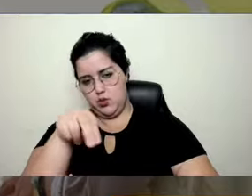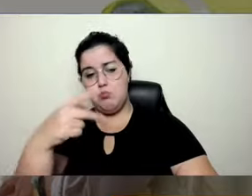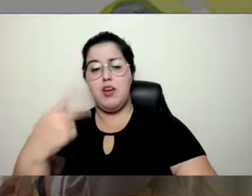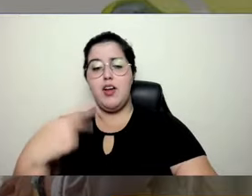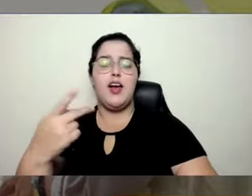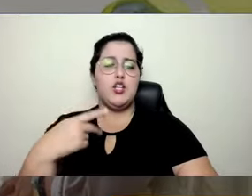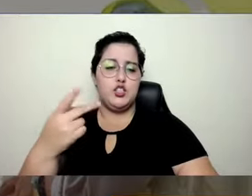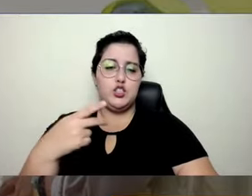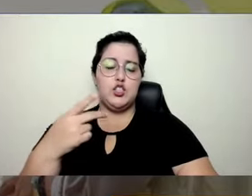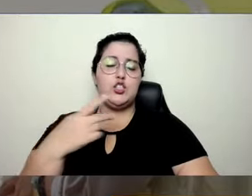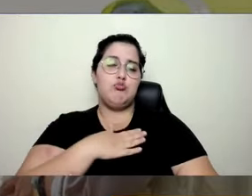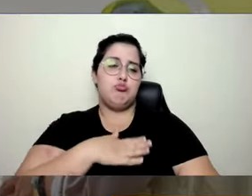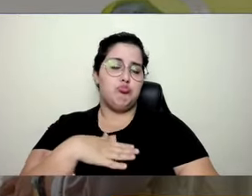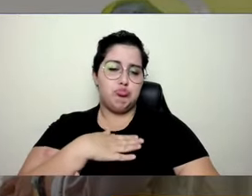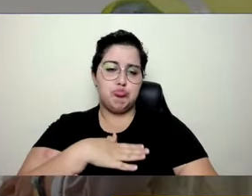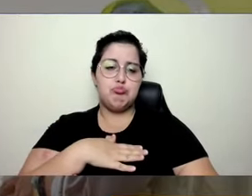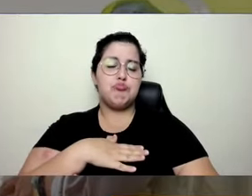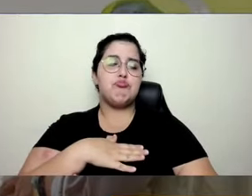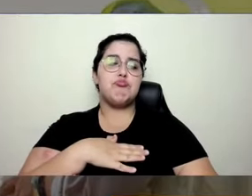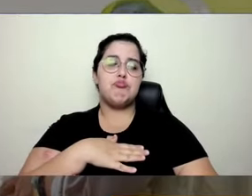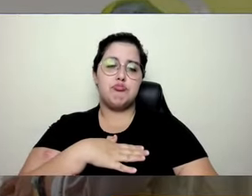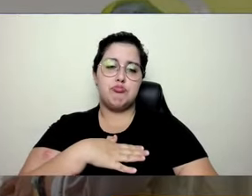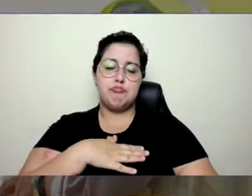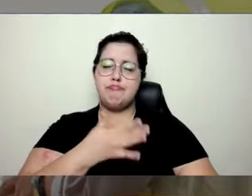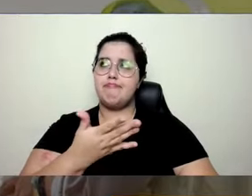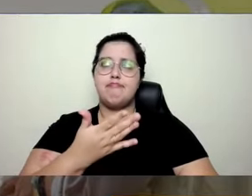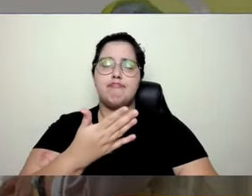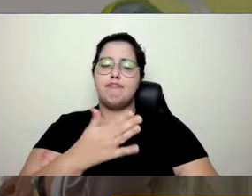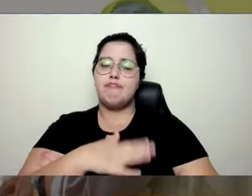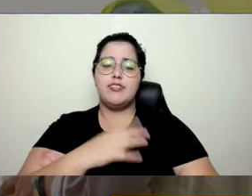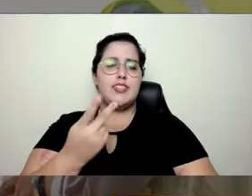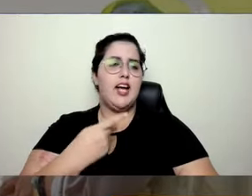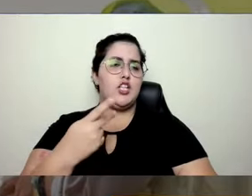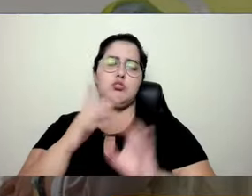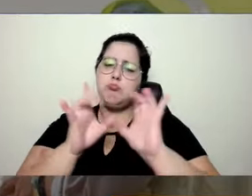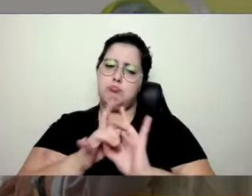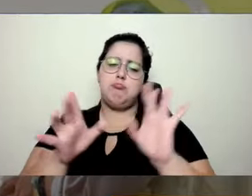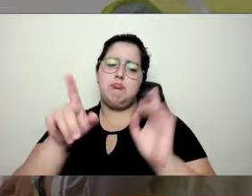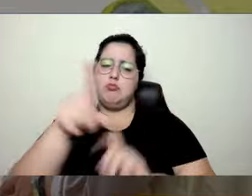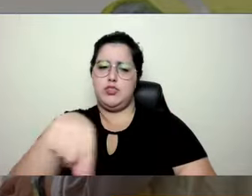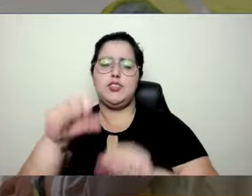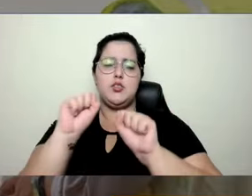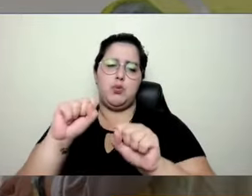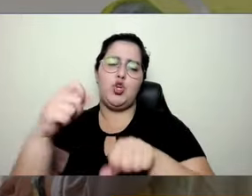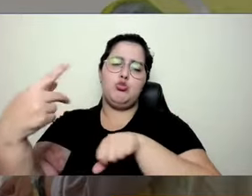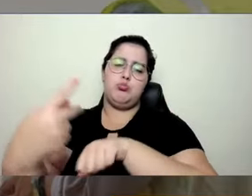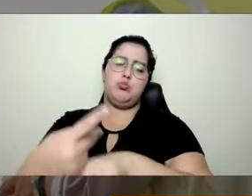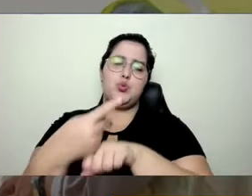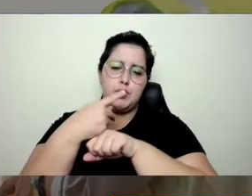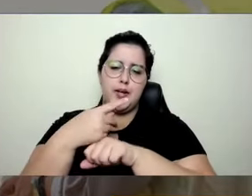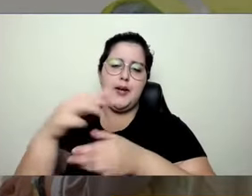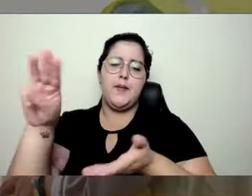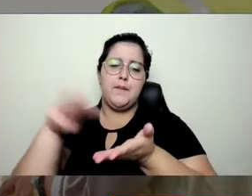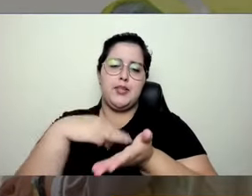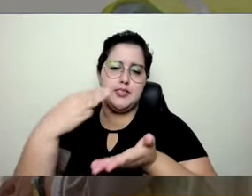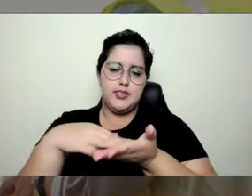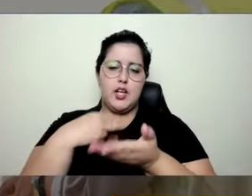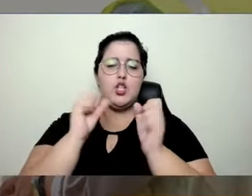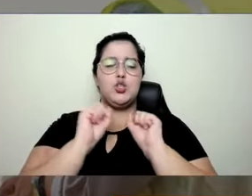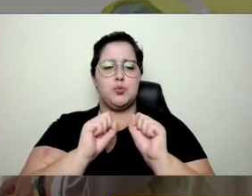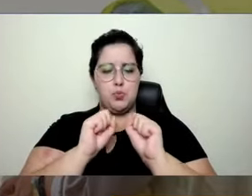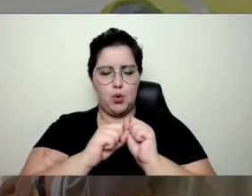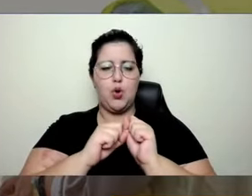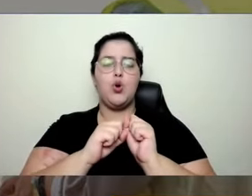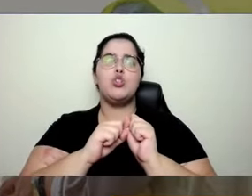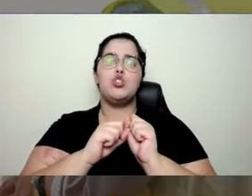extremamente, assim, estamos aqui para vocês, pode escrever, pode chamar, o pessoal falou,